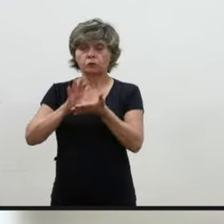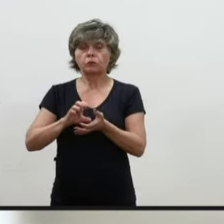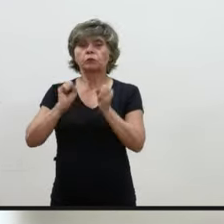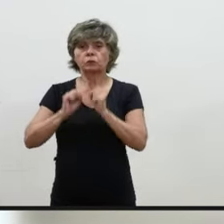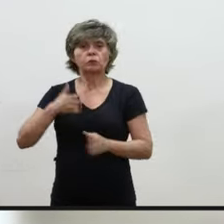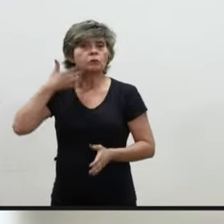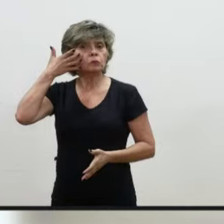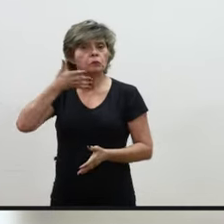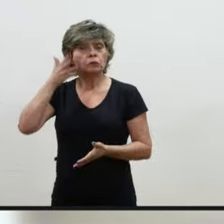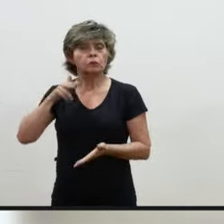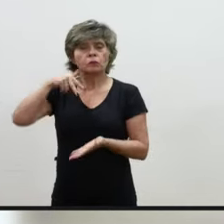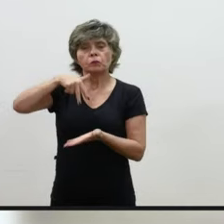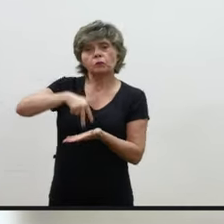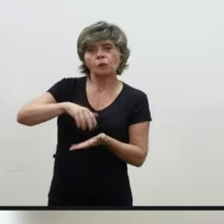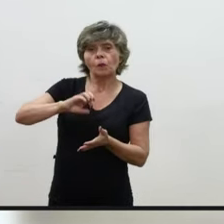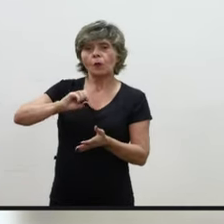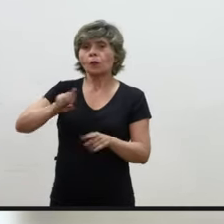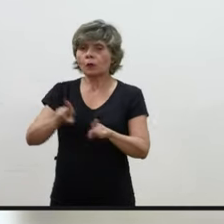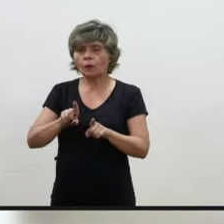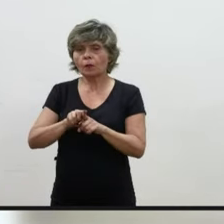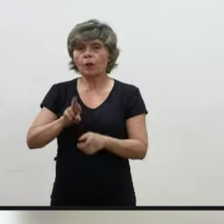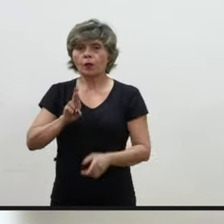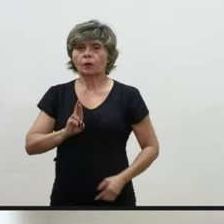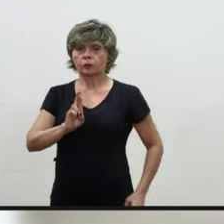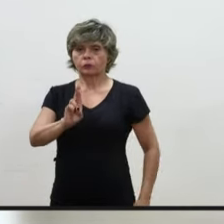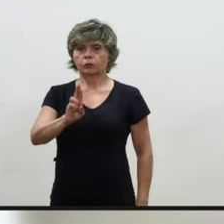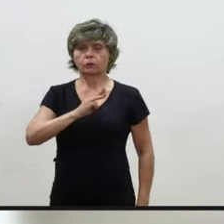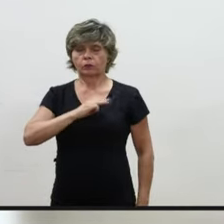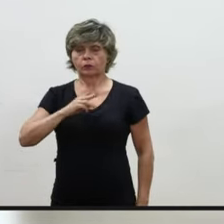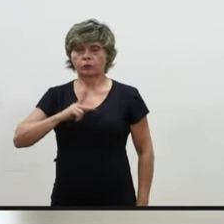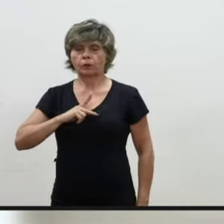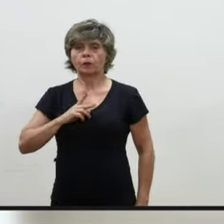e ao doutor procurador para as considerações de ordem geral.